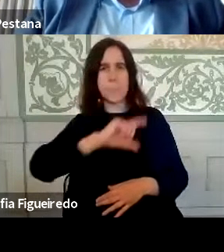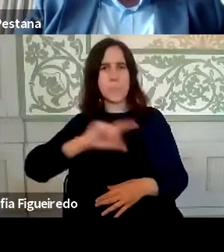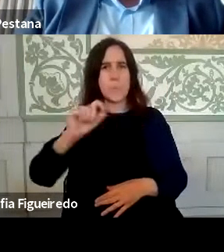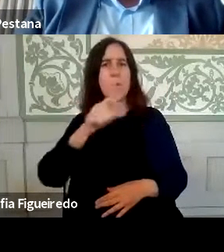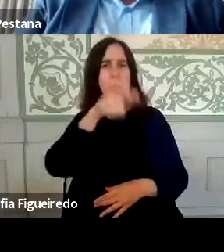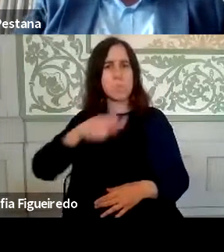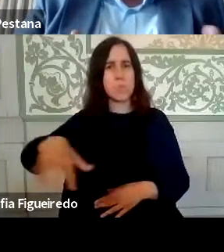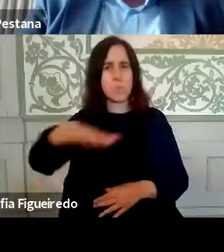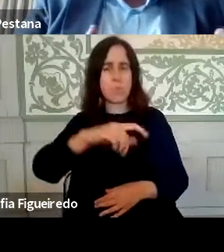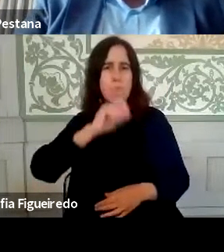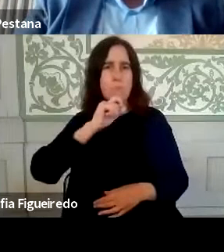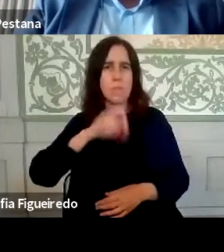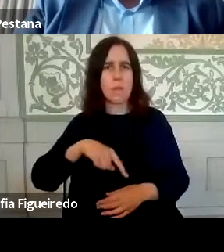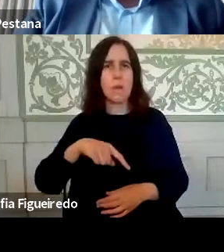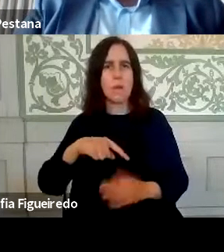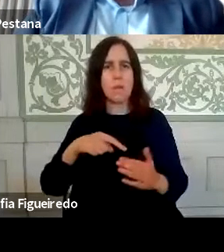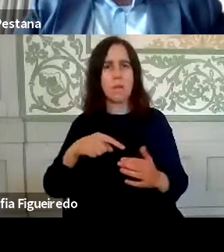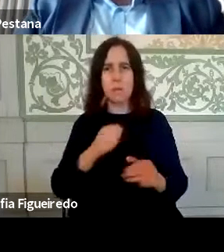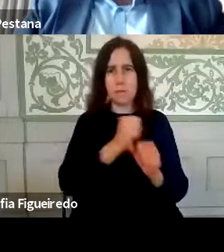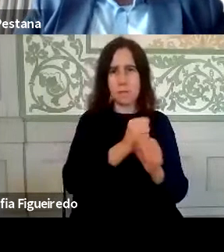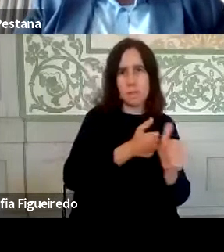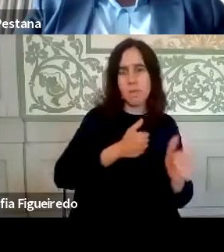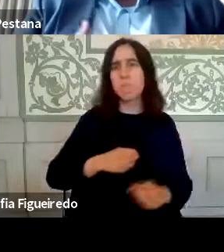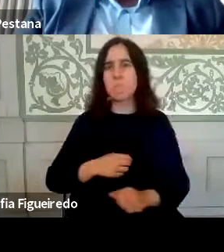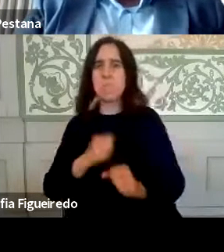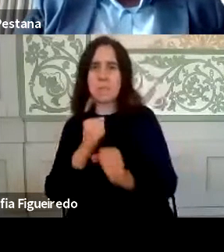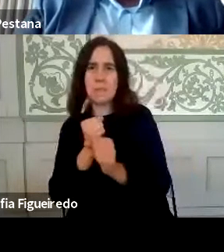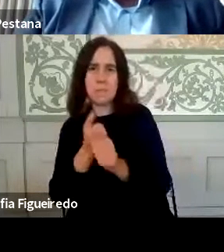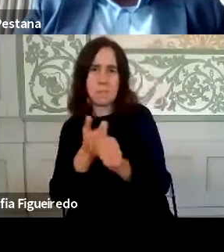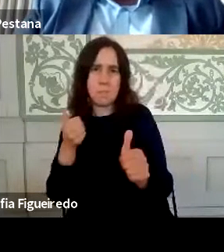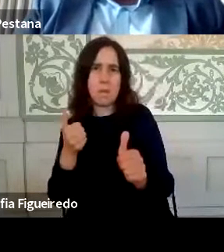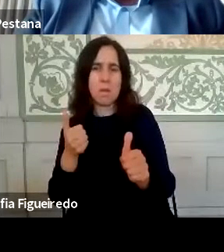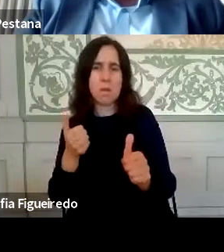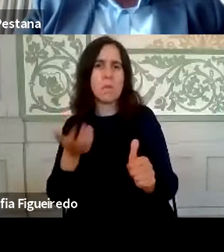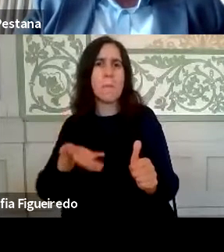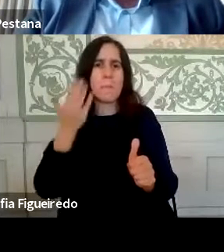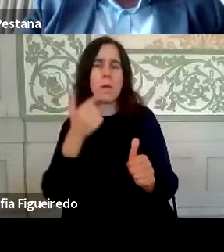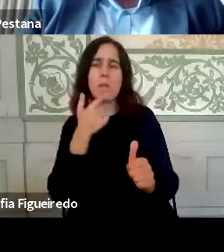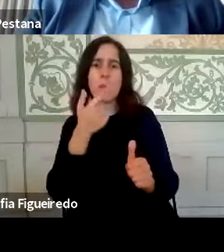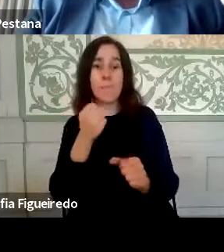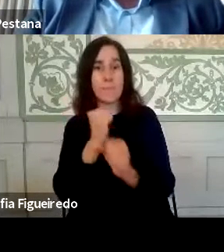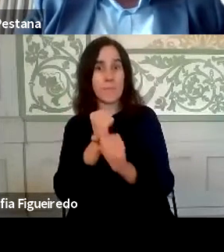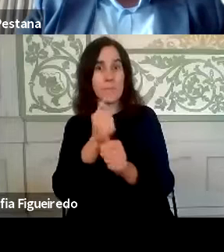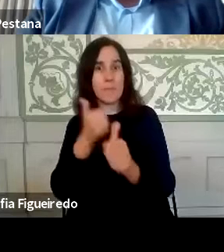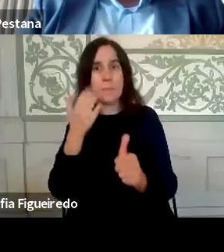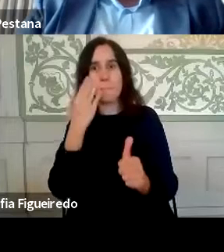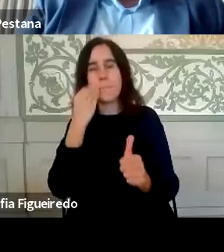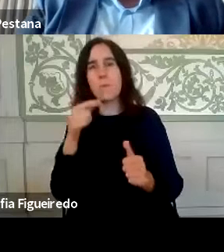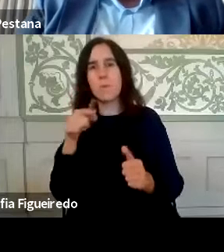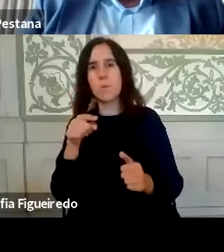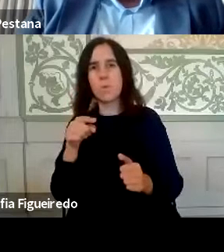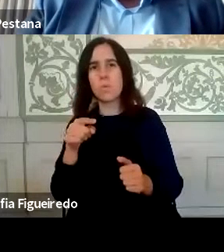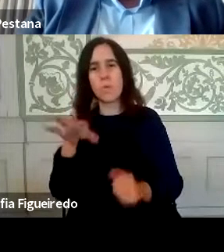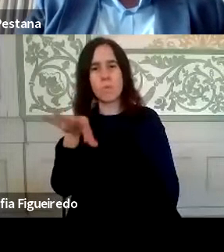em teletrabalho e mais do que isso, acho que o teletrabalho passou a ser uma